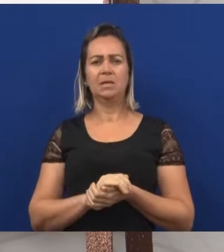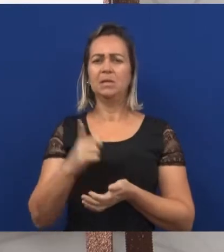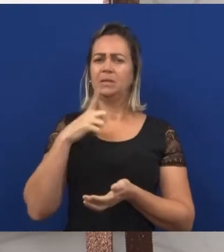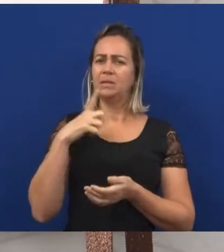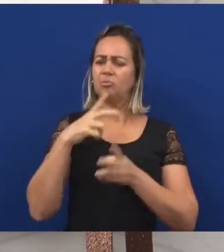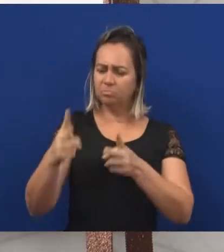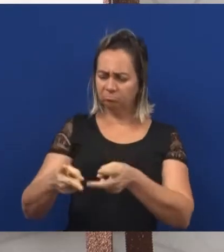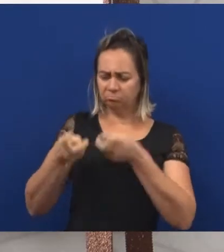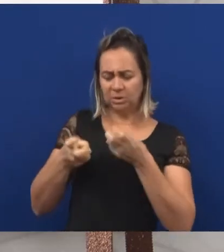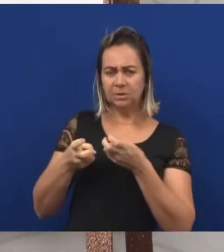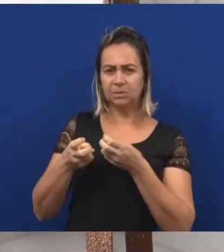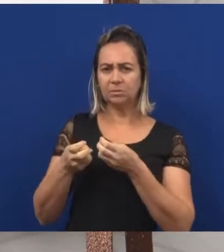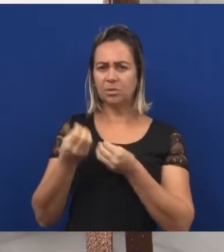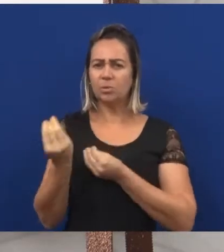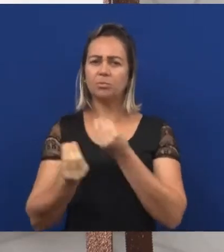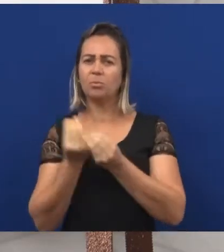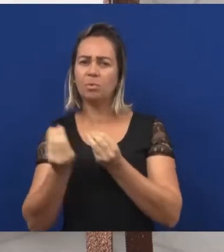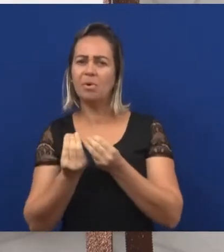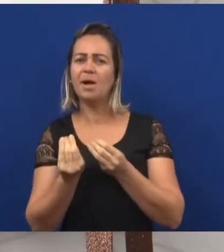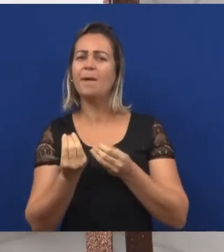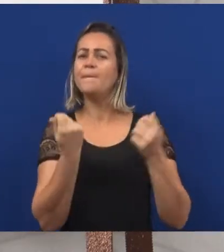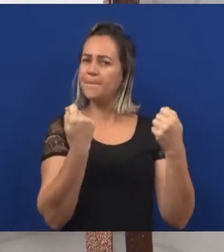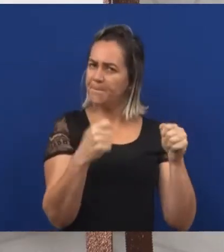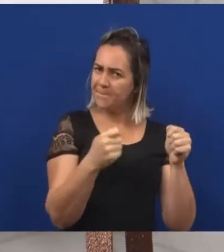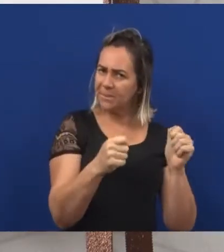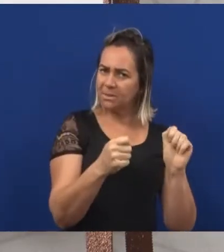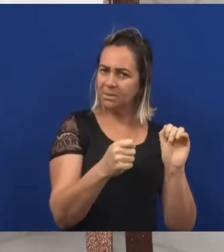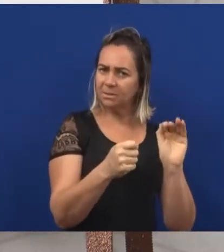nome, nós temos um número.